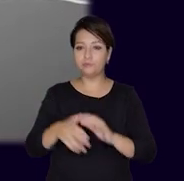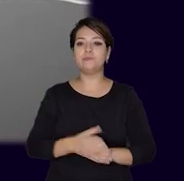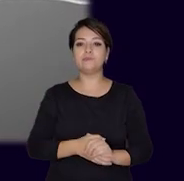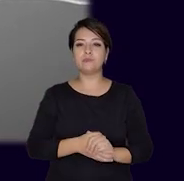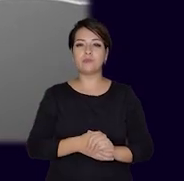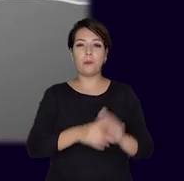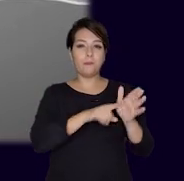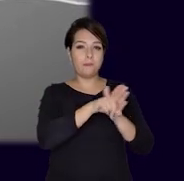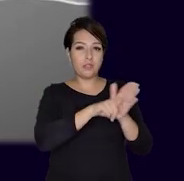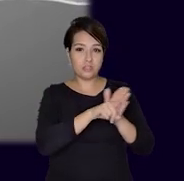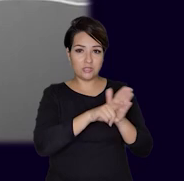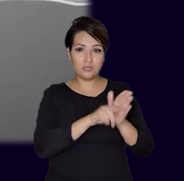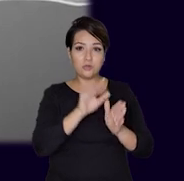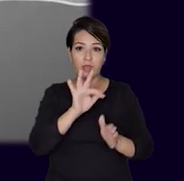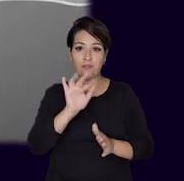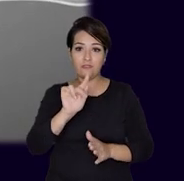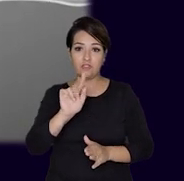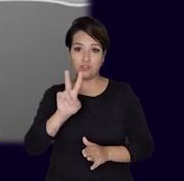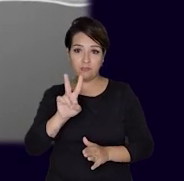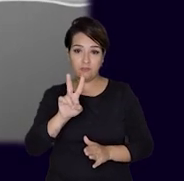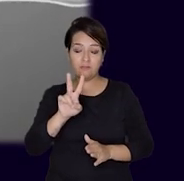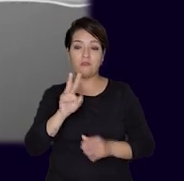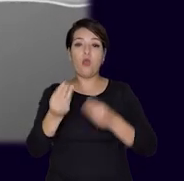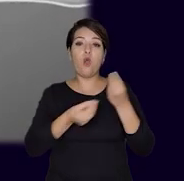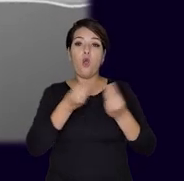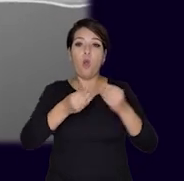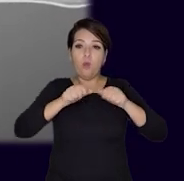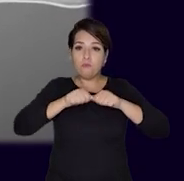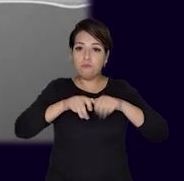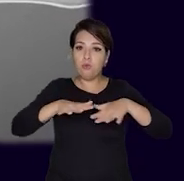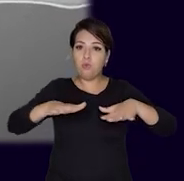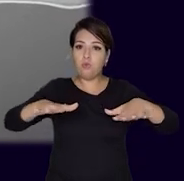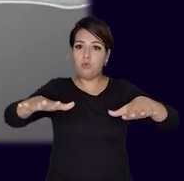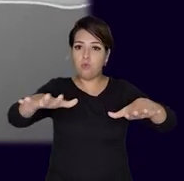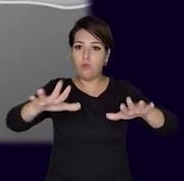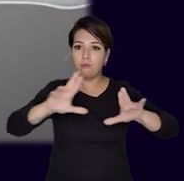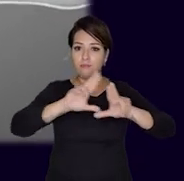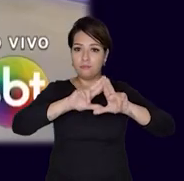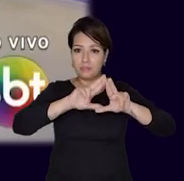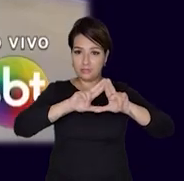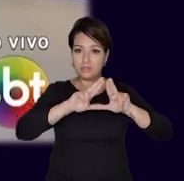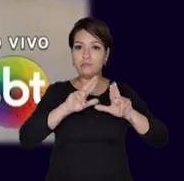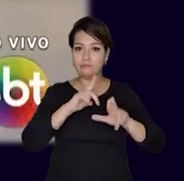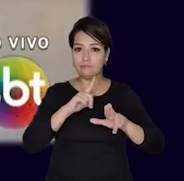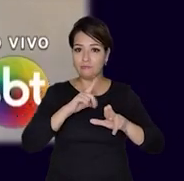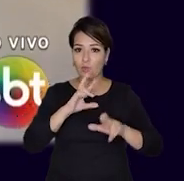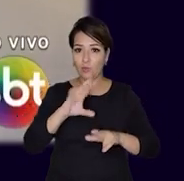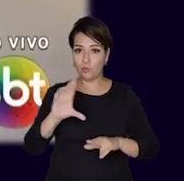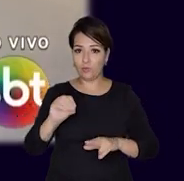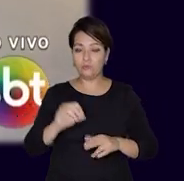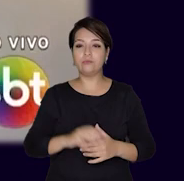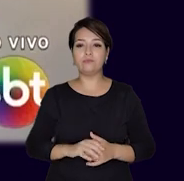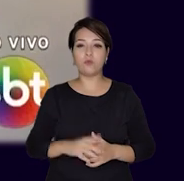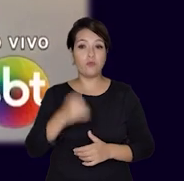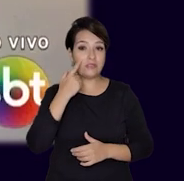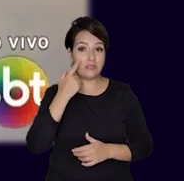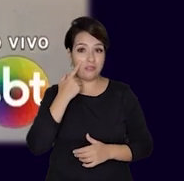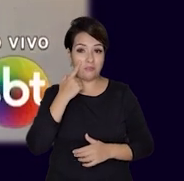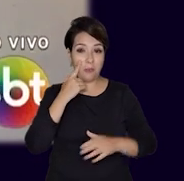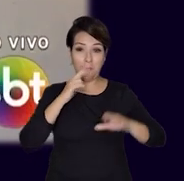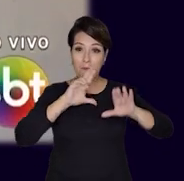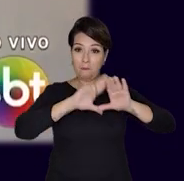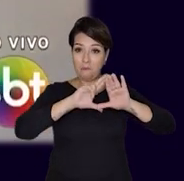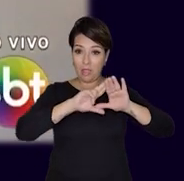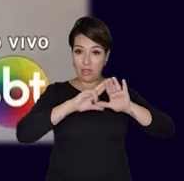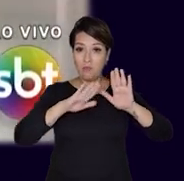mapearam como os grupos criminosos se espalham pela capital e região metropolitana. Você vai ver que nos últimos anos a